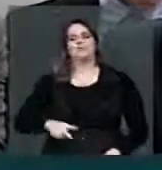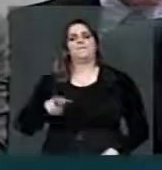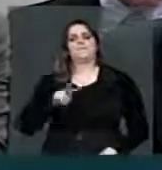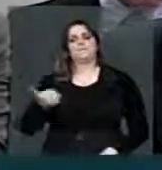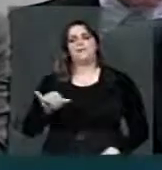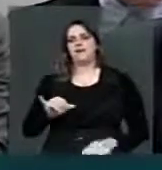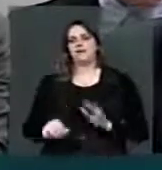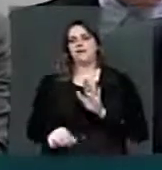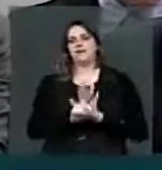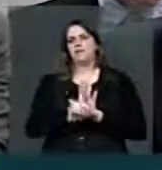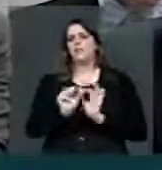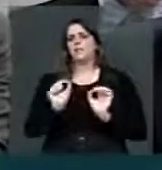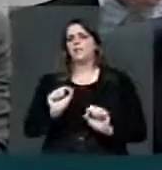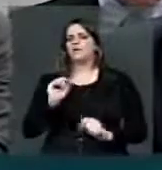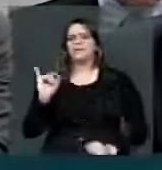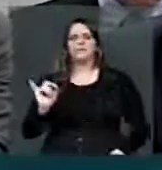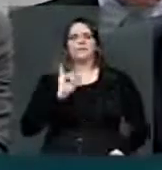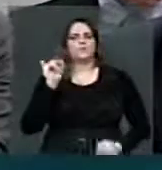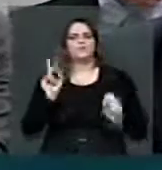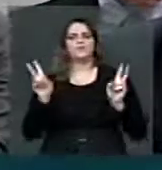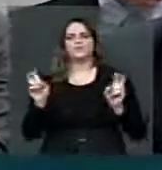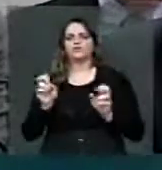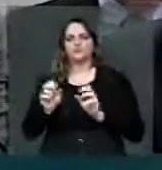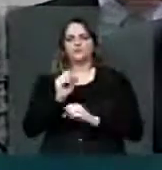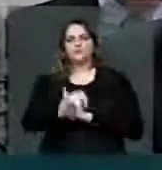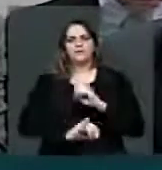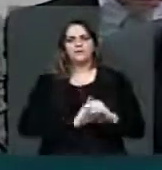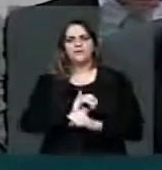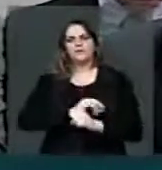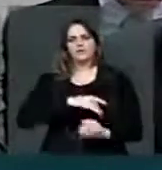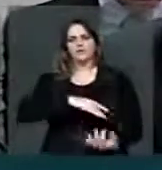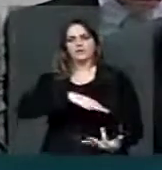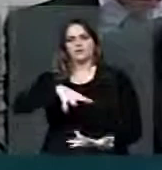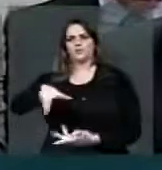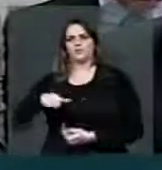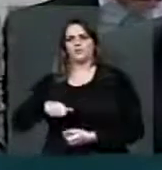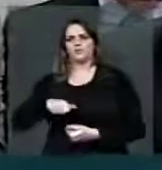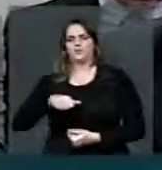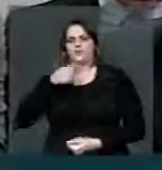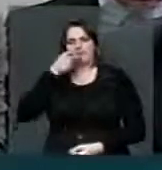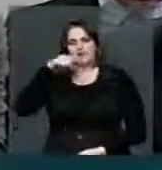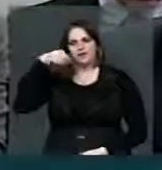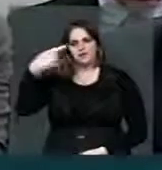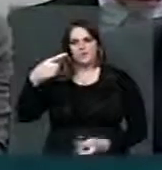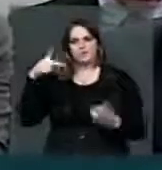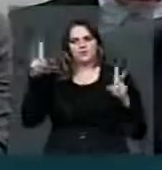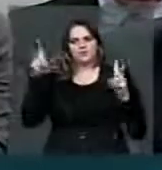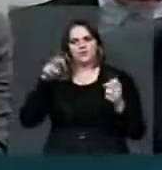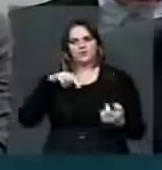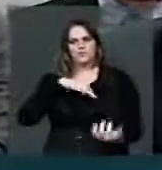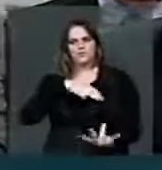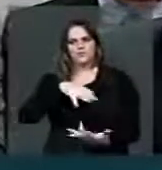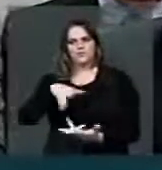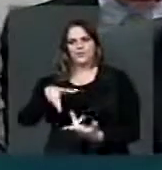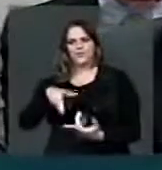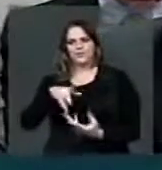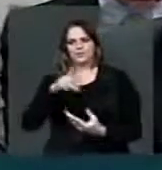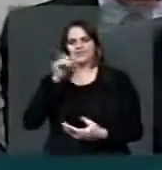não só para a legislação sobre a internet no Brasil e no mundo, e eu vou falar sobre o mundo depois, para que não pareça